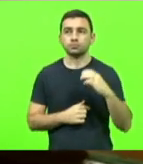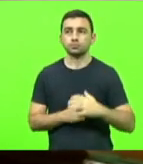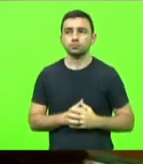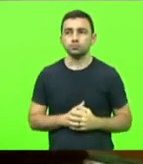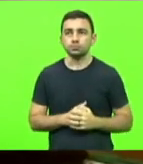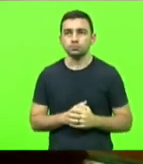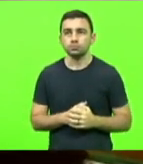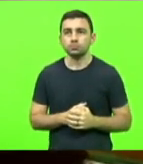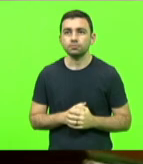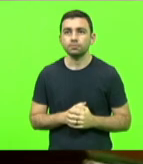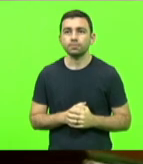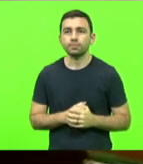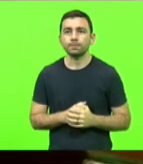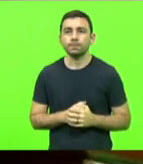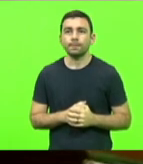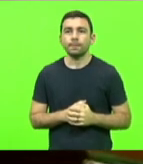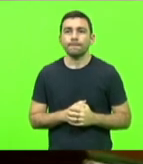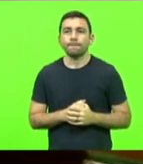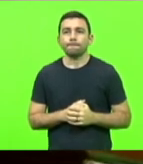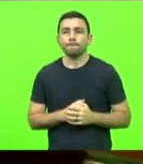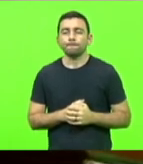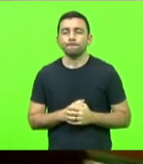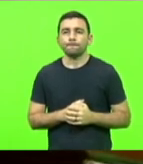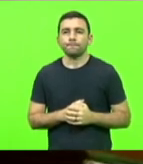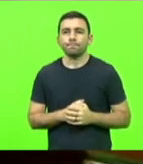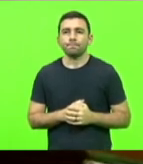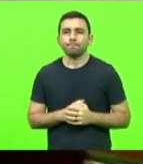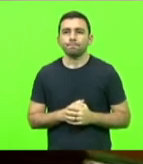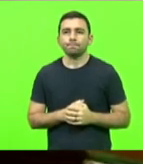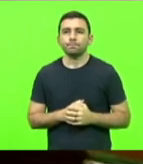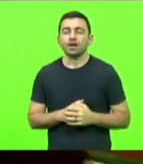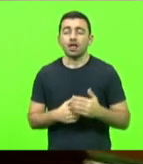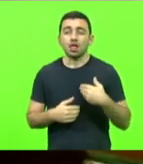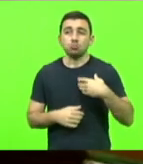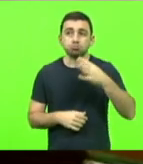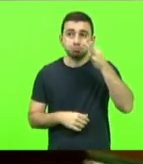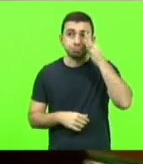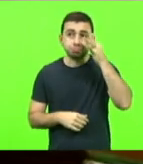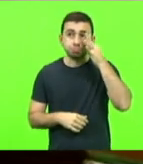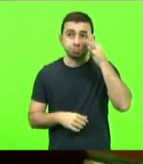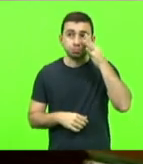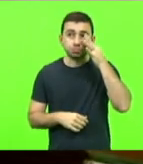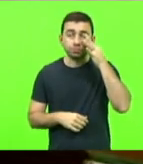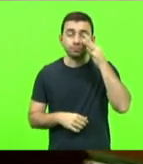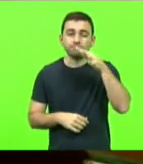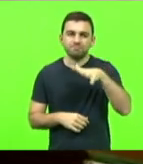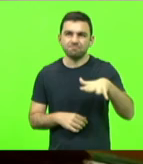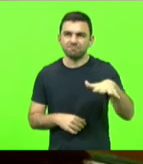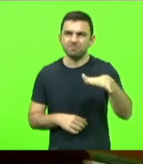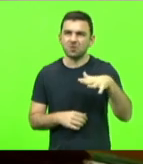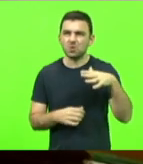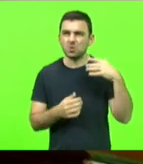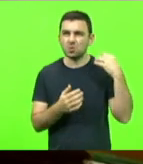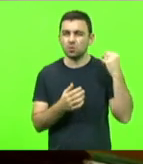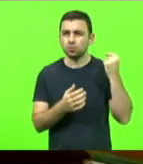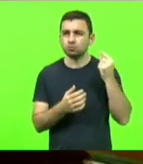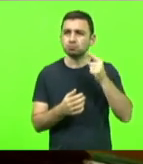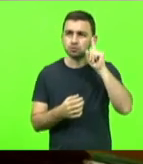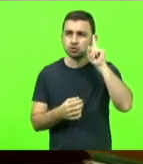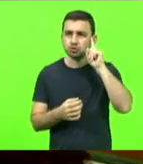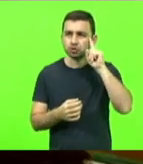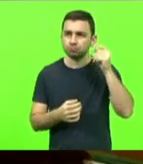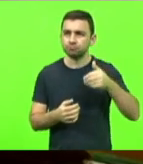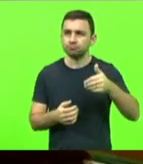Eu tive a oportunidade de acompanhar de perto nesses últimos dias a